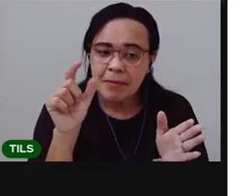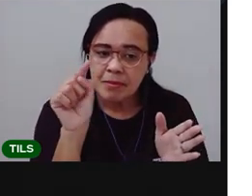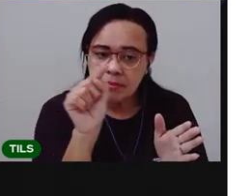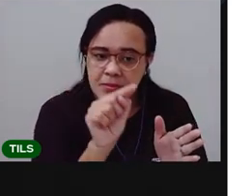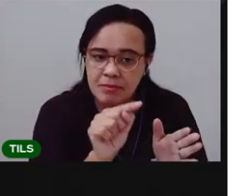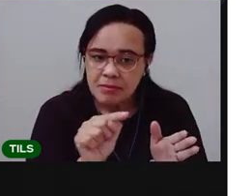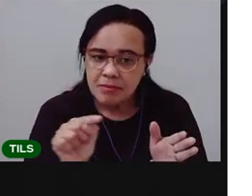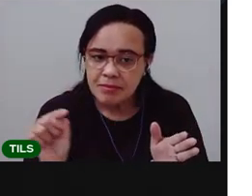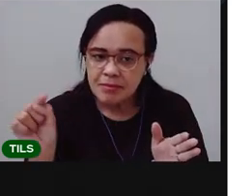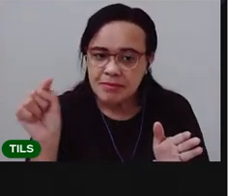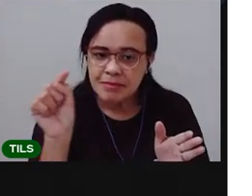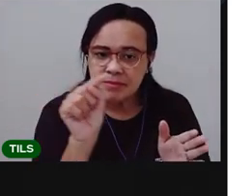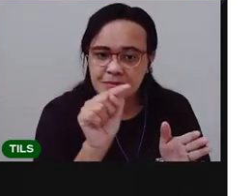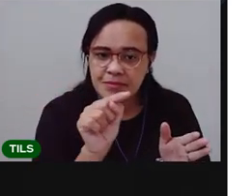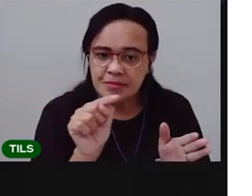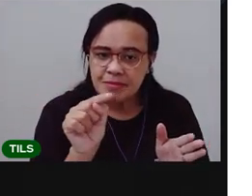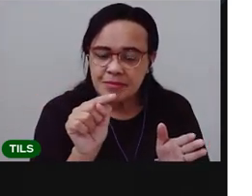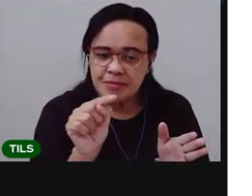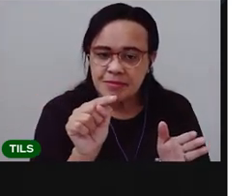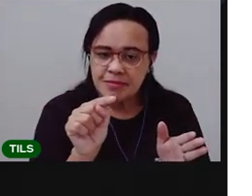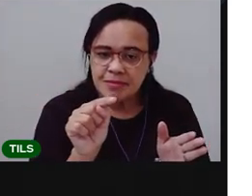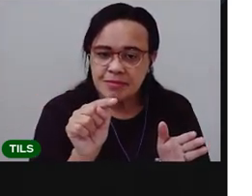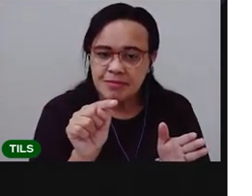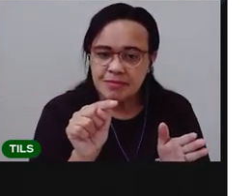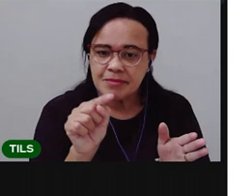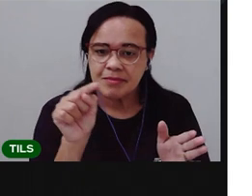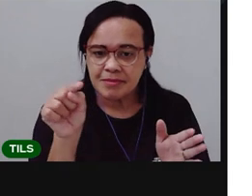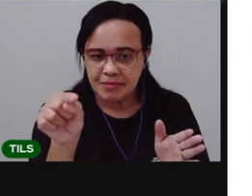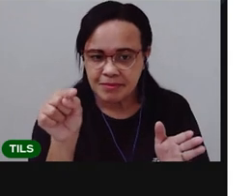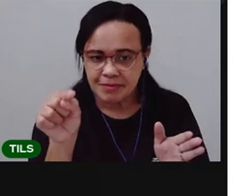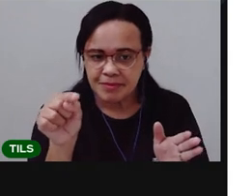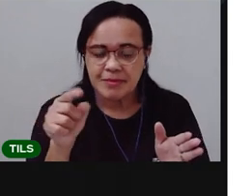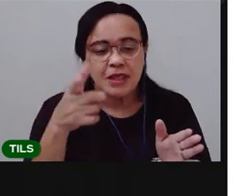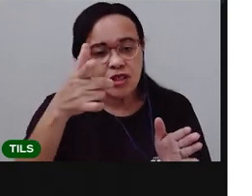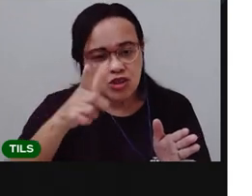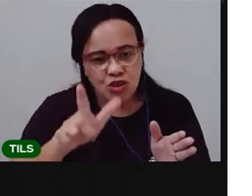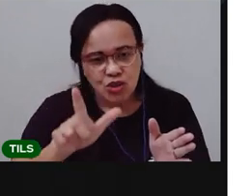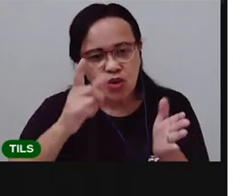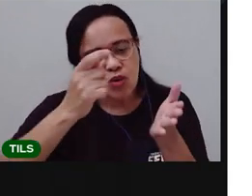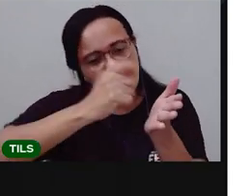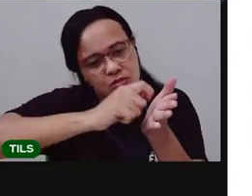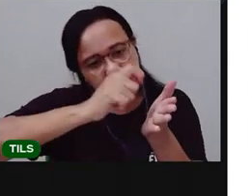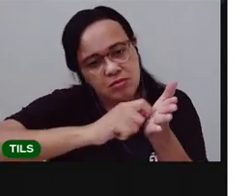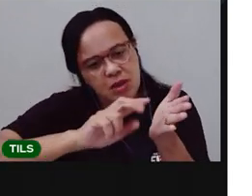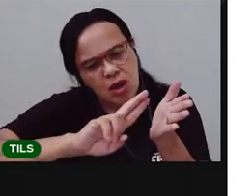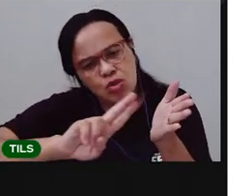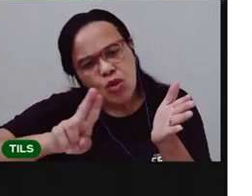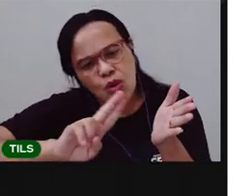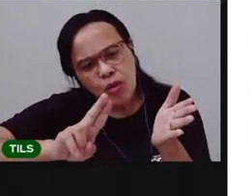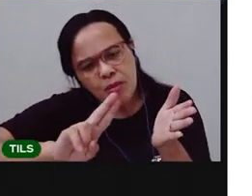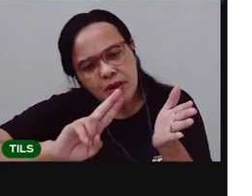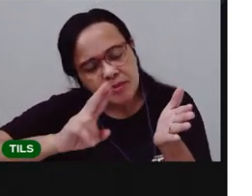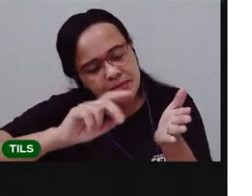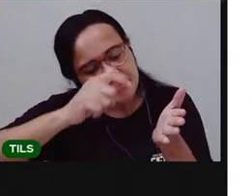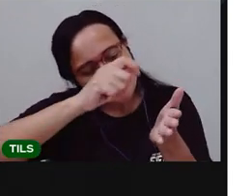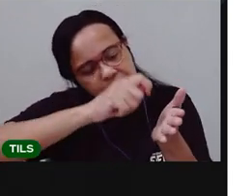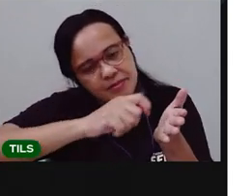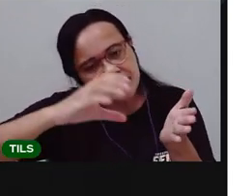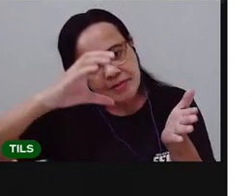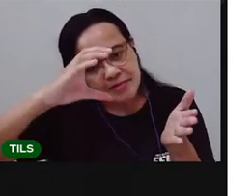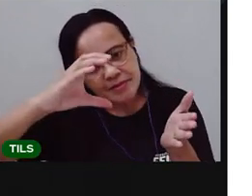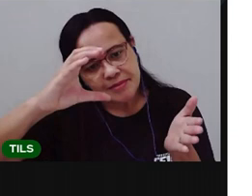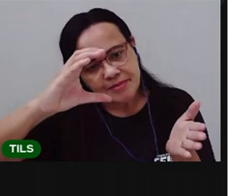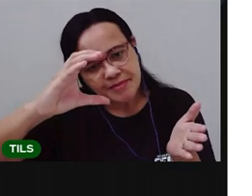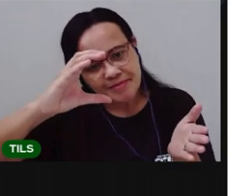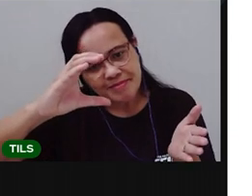Circulou a palavra canoa? Vem e escreve aqui nessa linha. Ó. Canoa. Começa com a letra